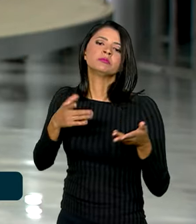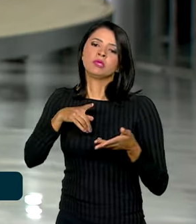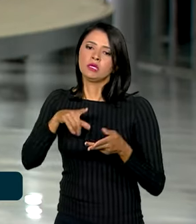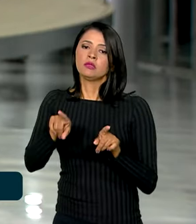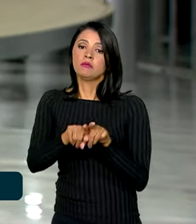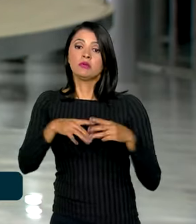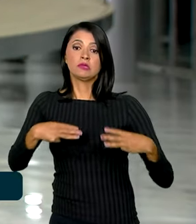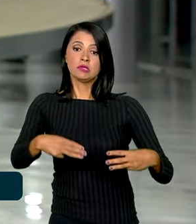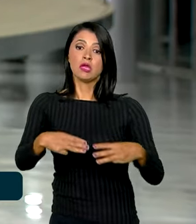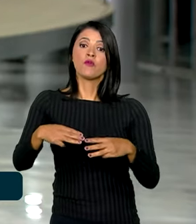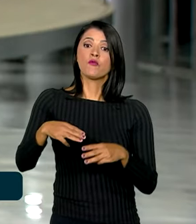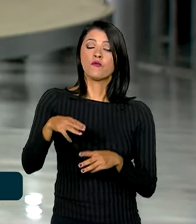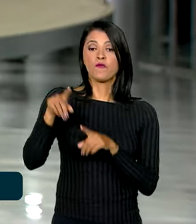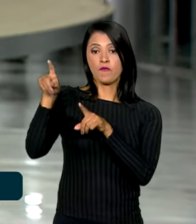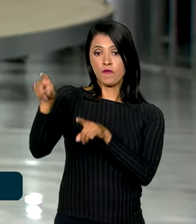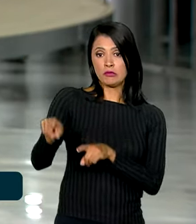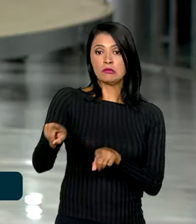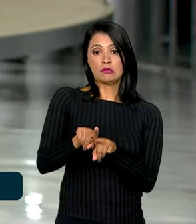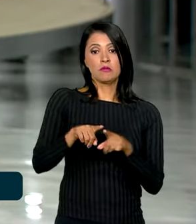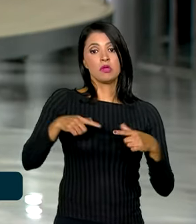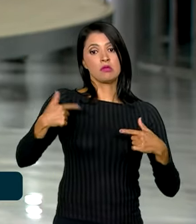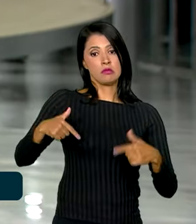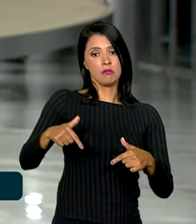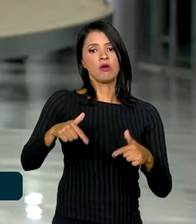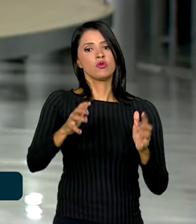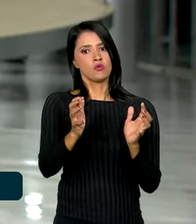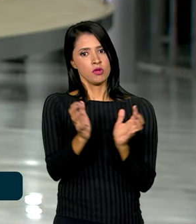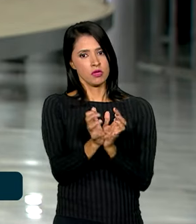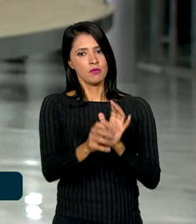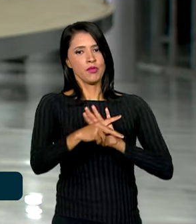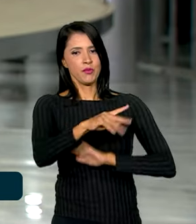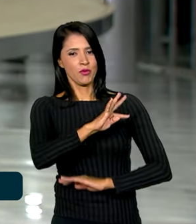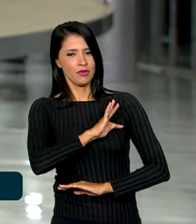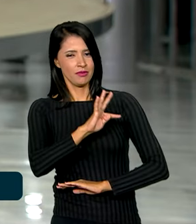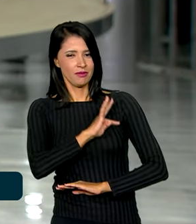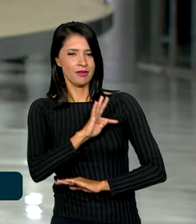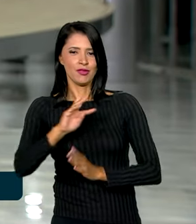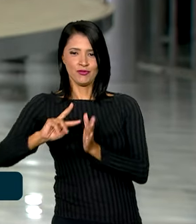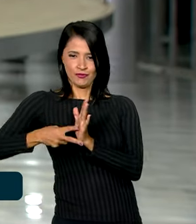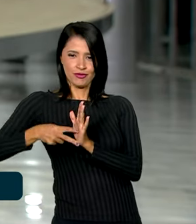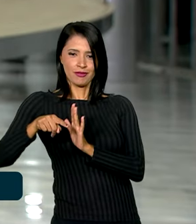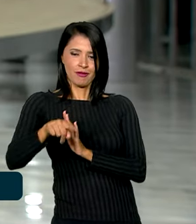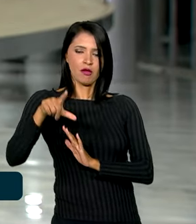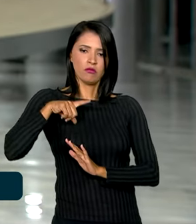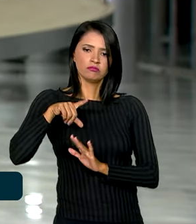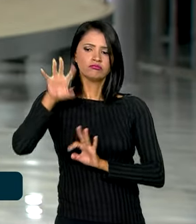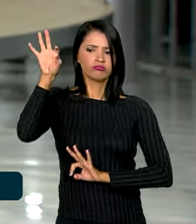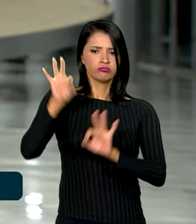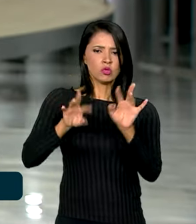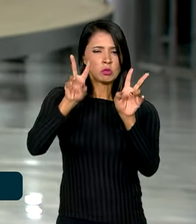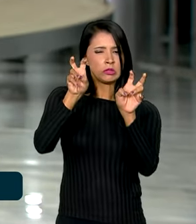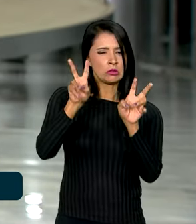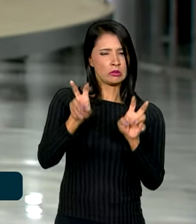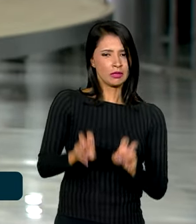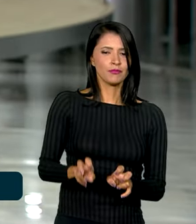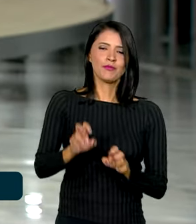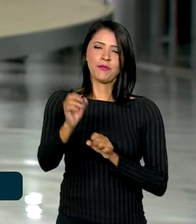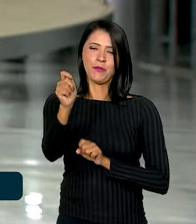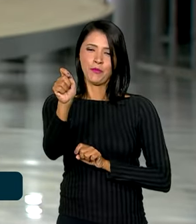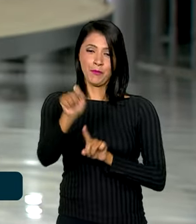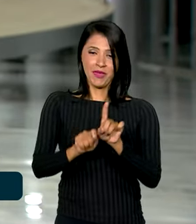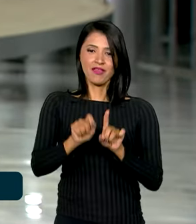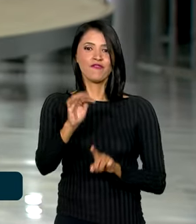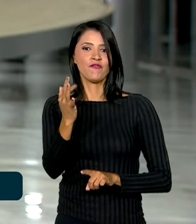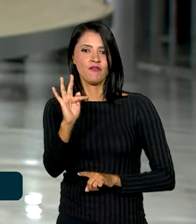Fazenda e do Trabalho, além de uma equipe técnica das centrais sindicais, definiram uma agenda intensa para o mês de fevereiro.